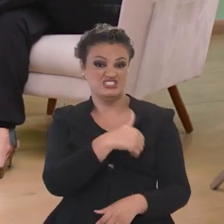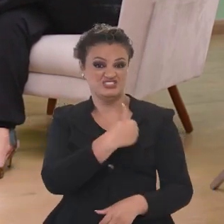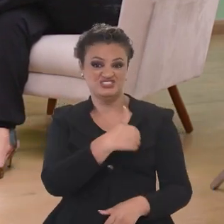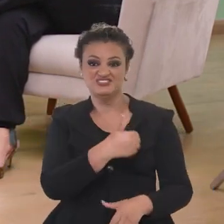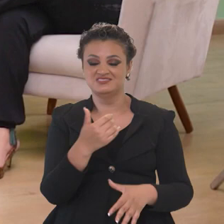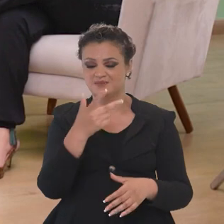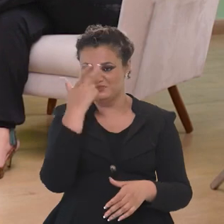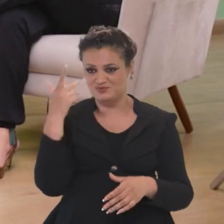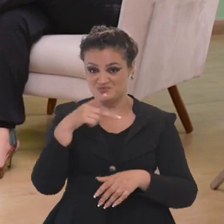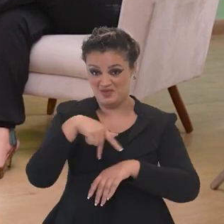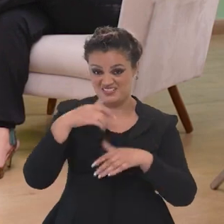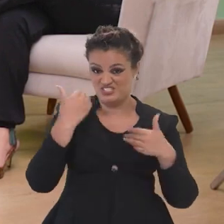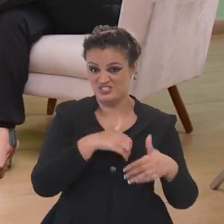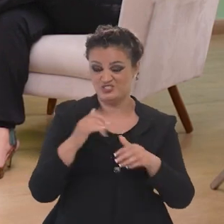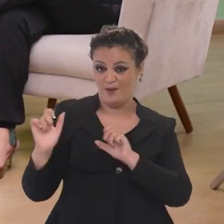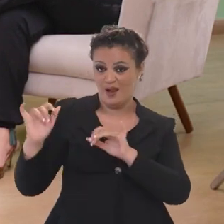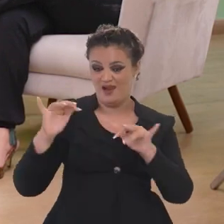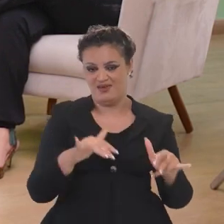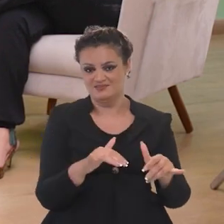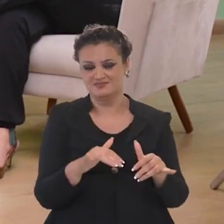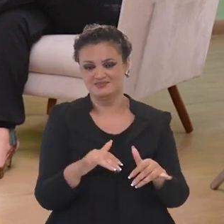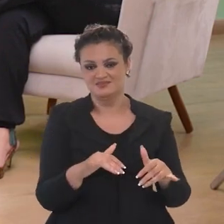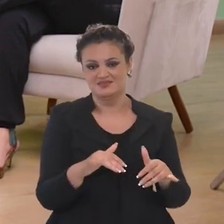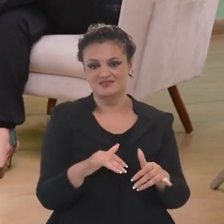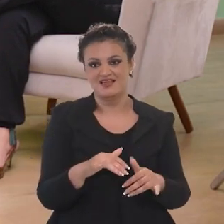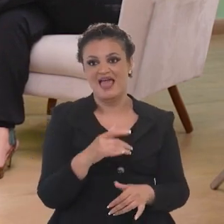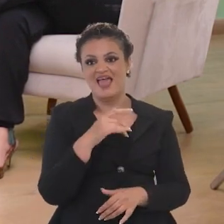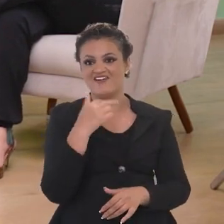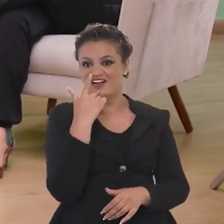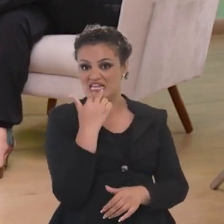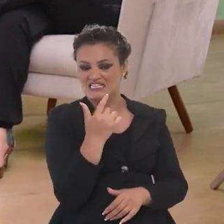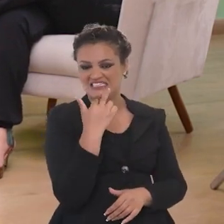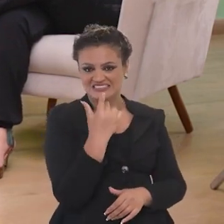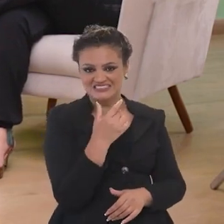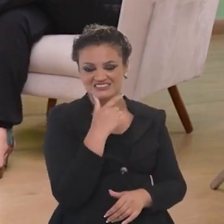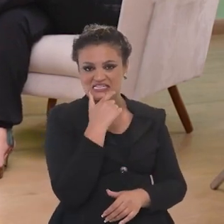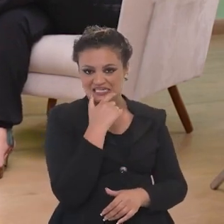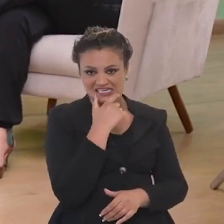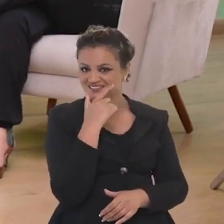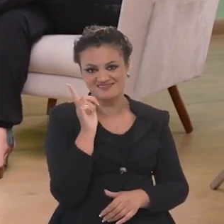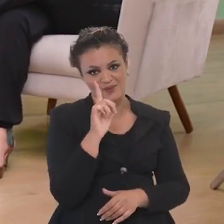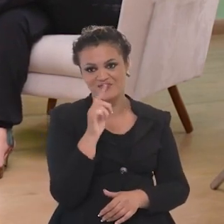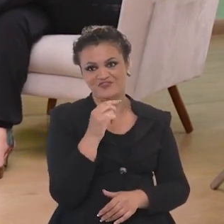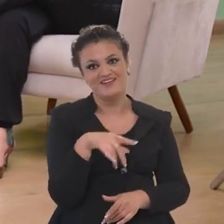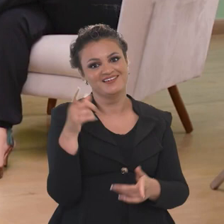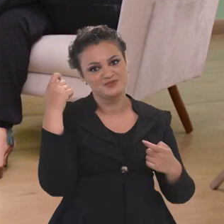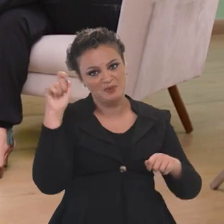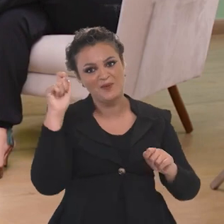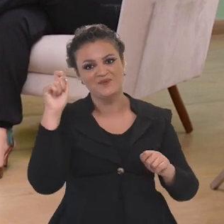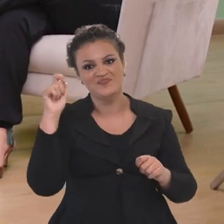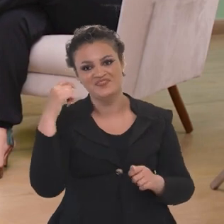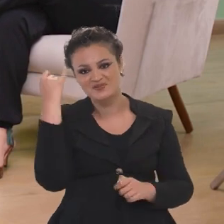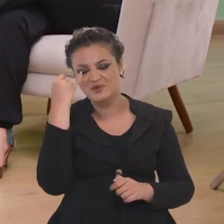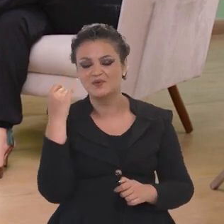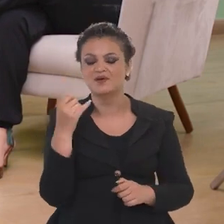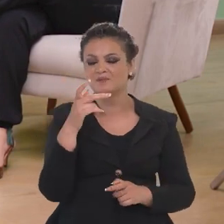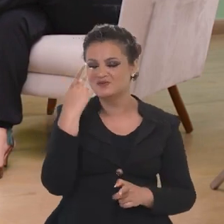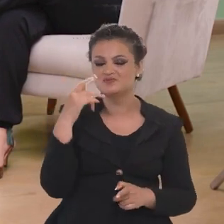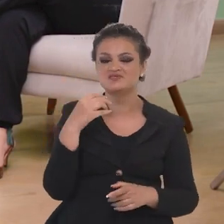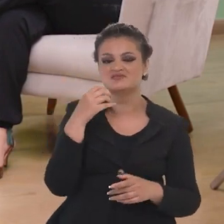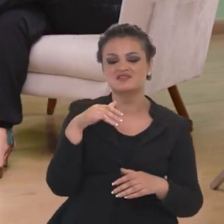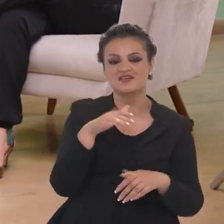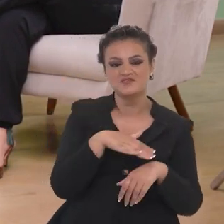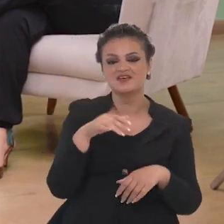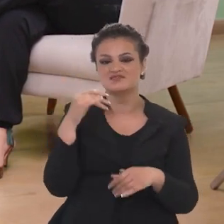argentinos buscam. Então, assim, não é predominantemente o inglês, por exemplo. As vingas no sul, assim, realmente tem uma pessoa ali que